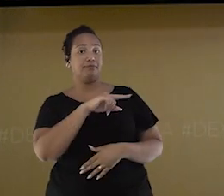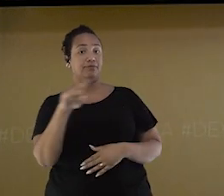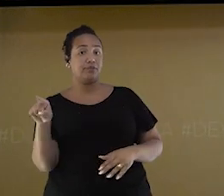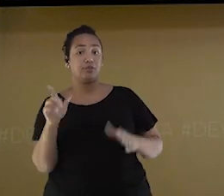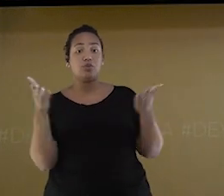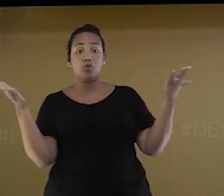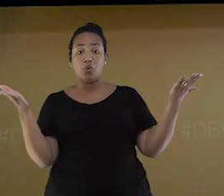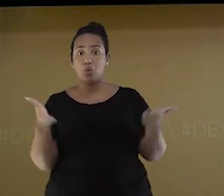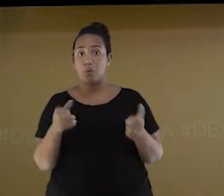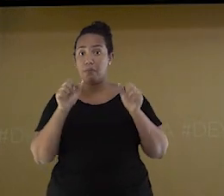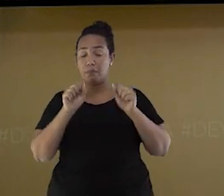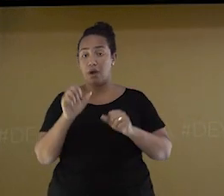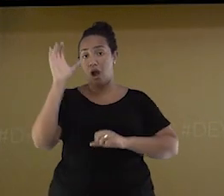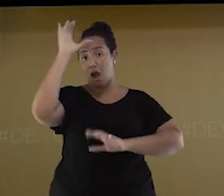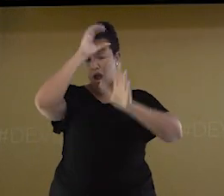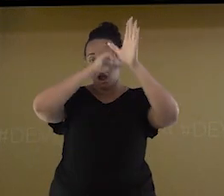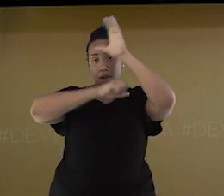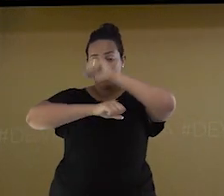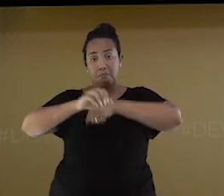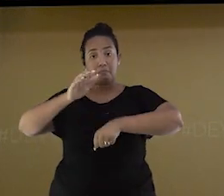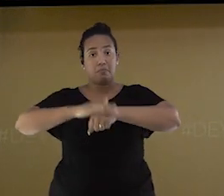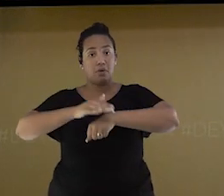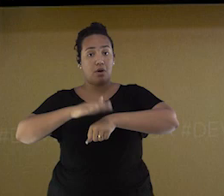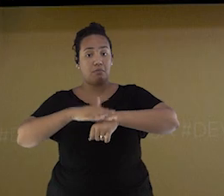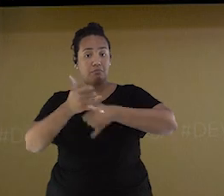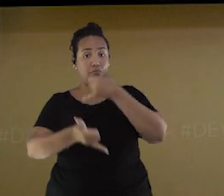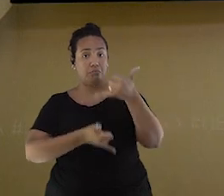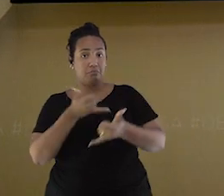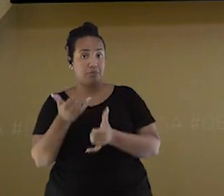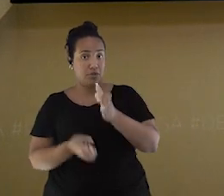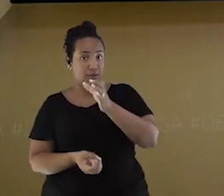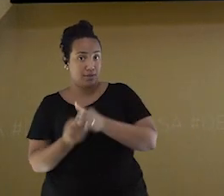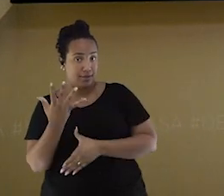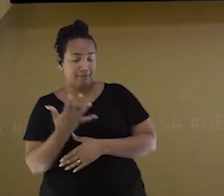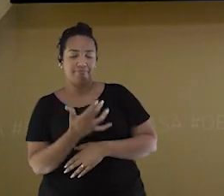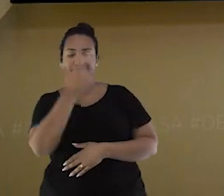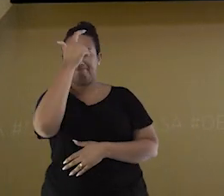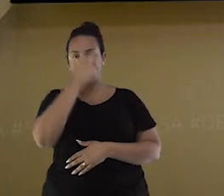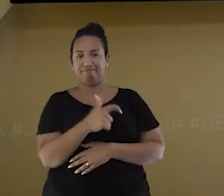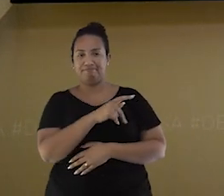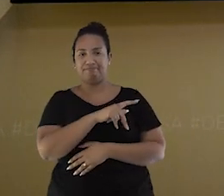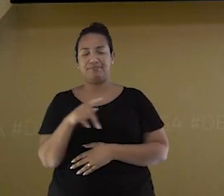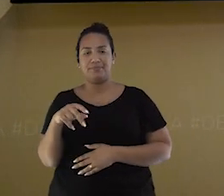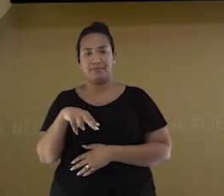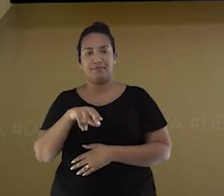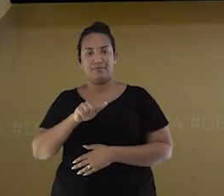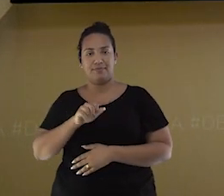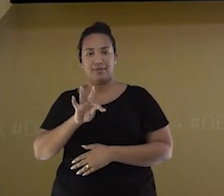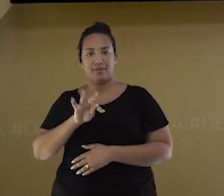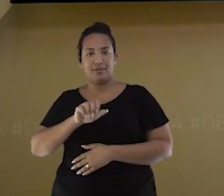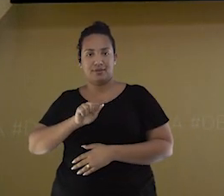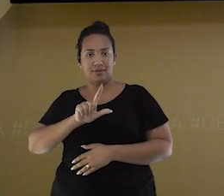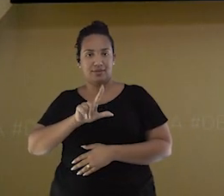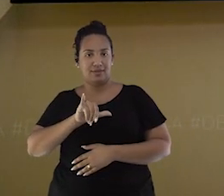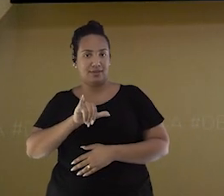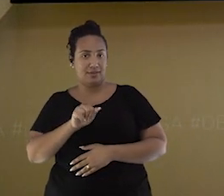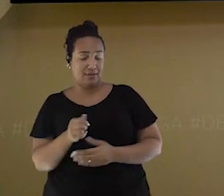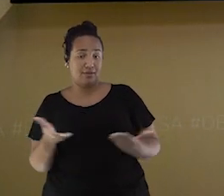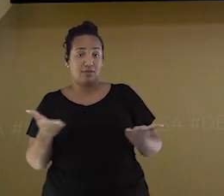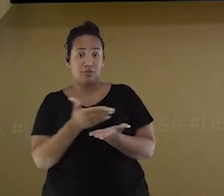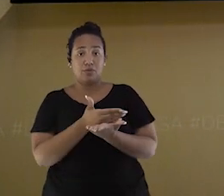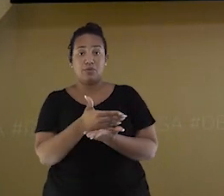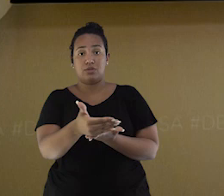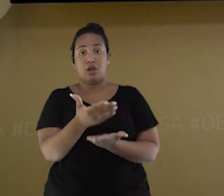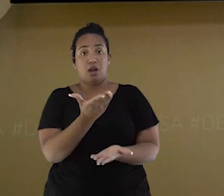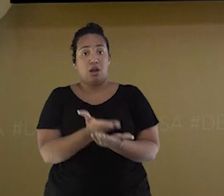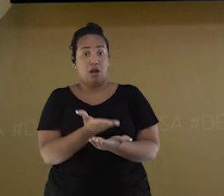hoje a construir e jogar uma batalha naval? Eu sou a professora Natália e estamos juntos em mais um encontro com o